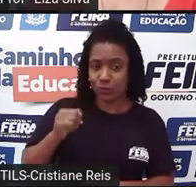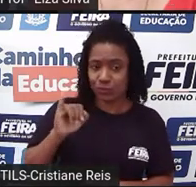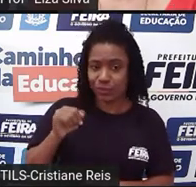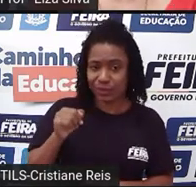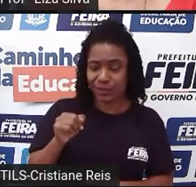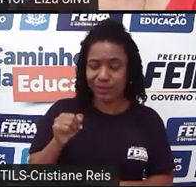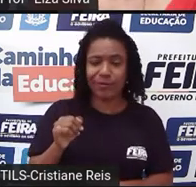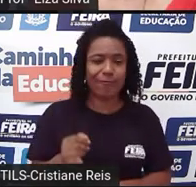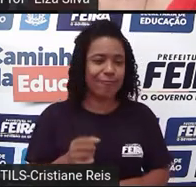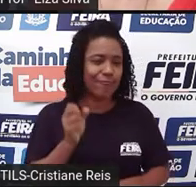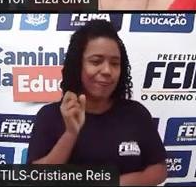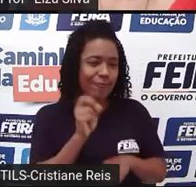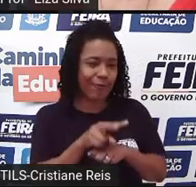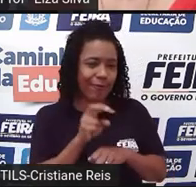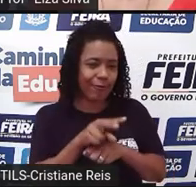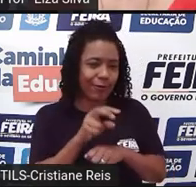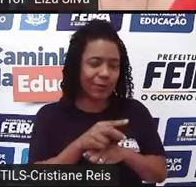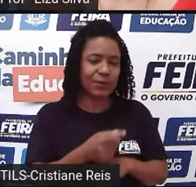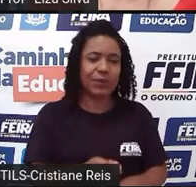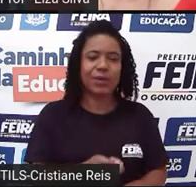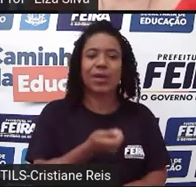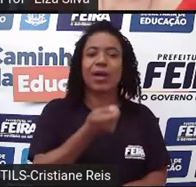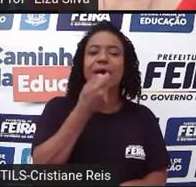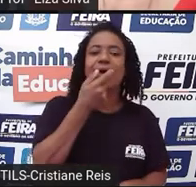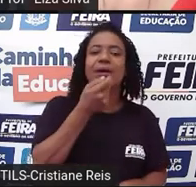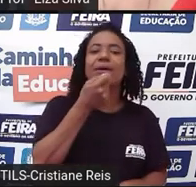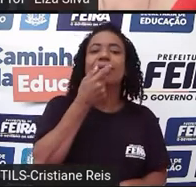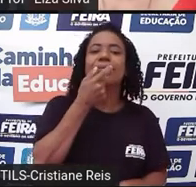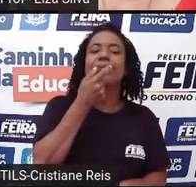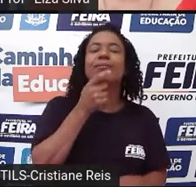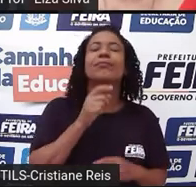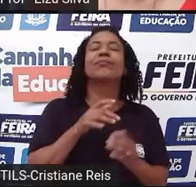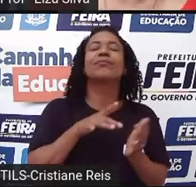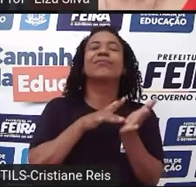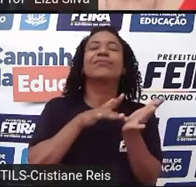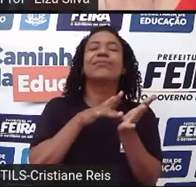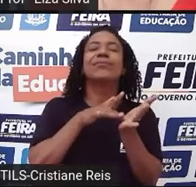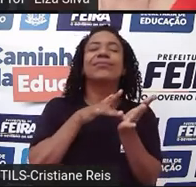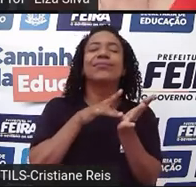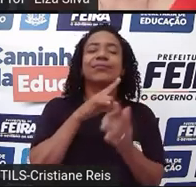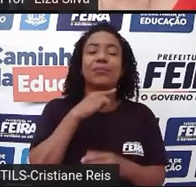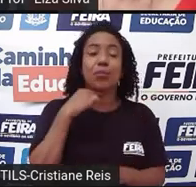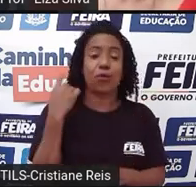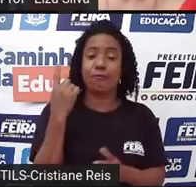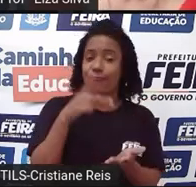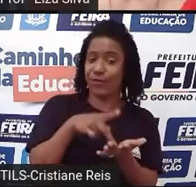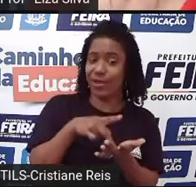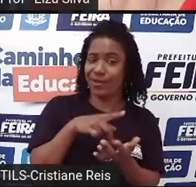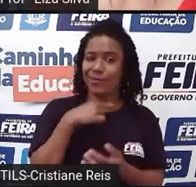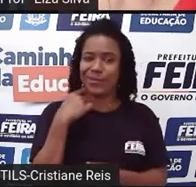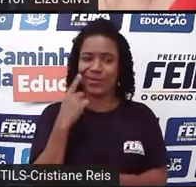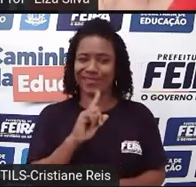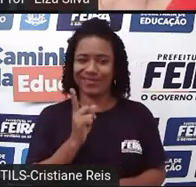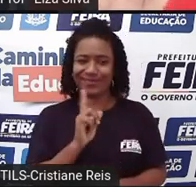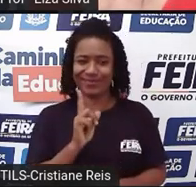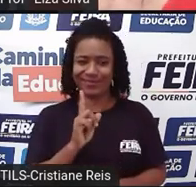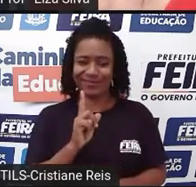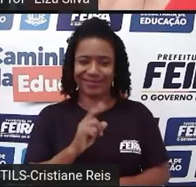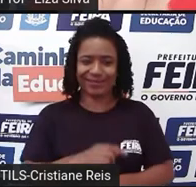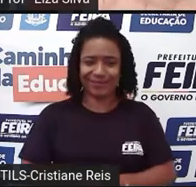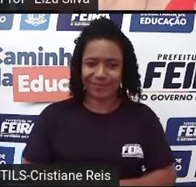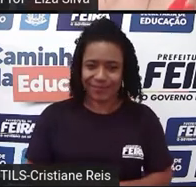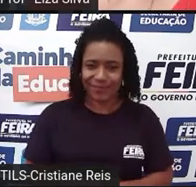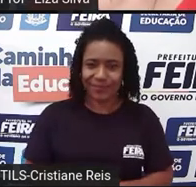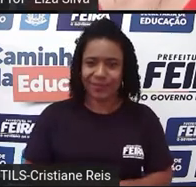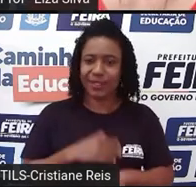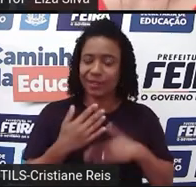fingir-se de morta. O plano não era morrer, era apenas fingir uma morte. Logo depois,